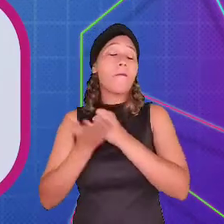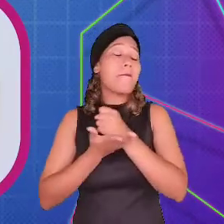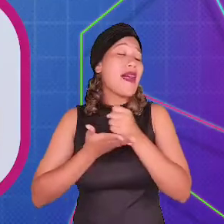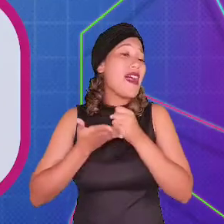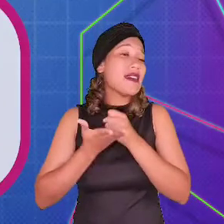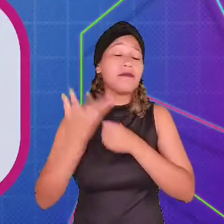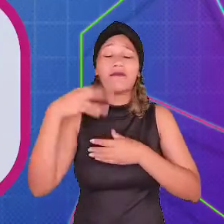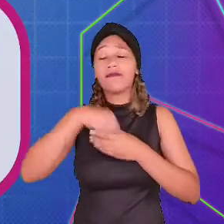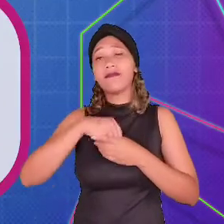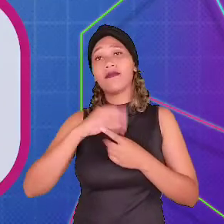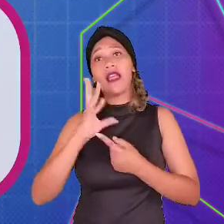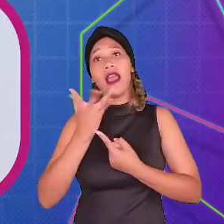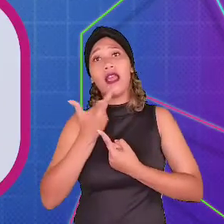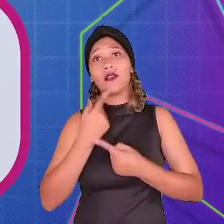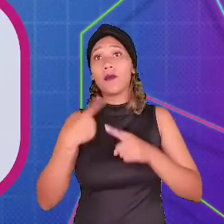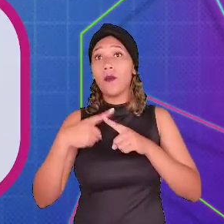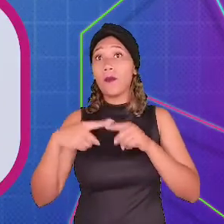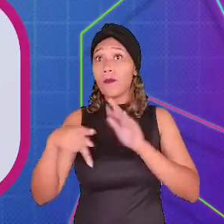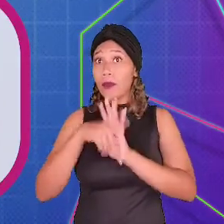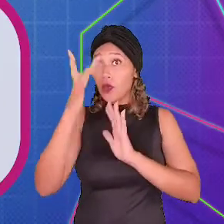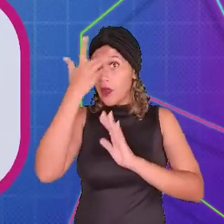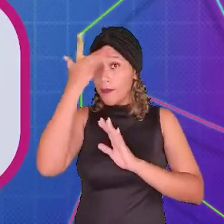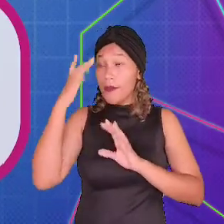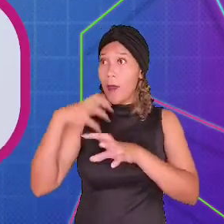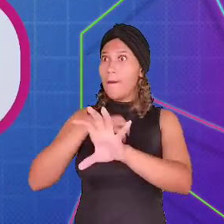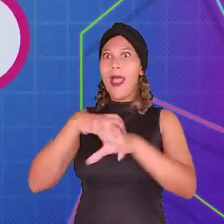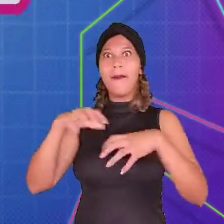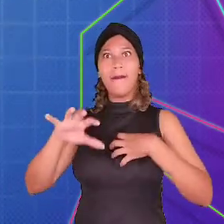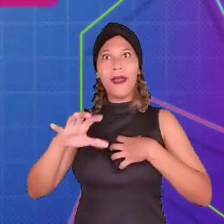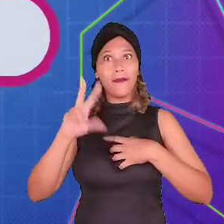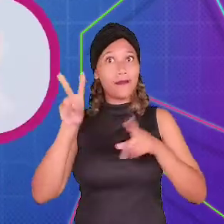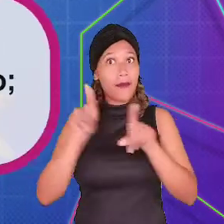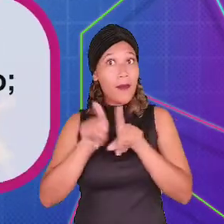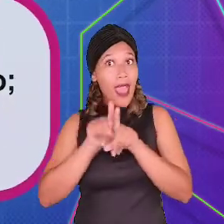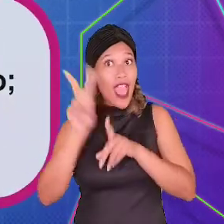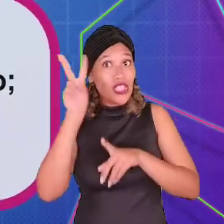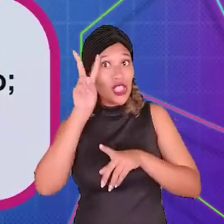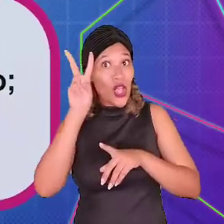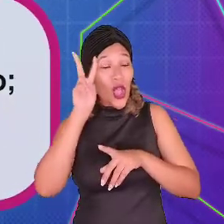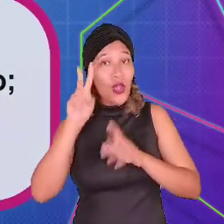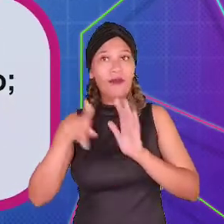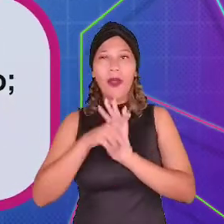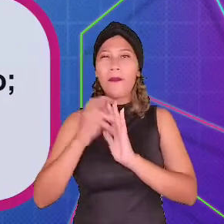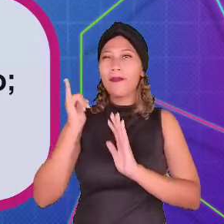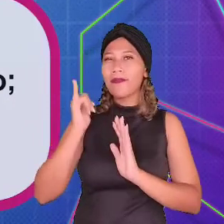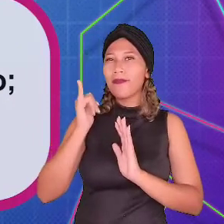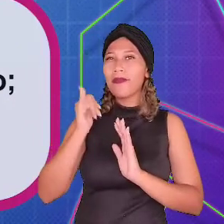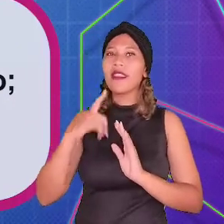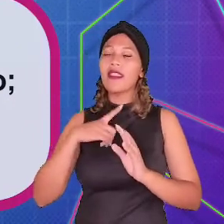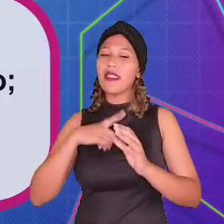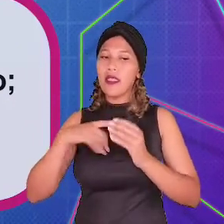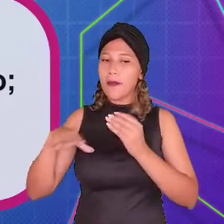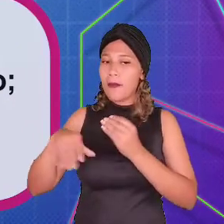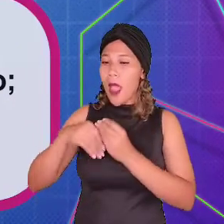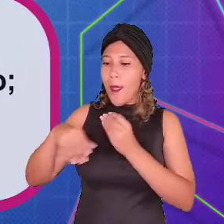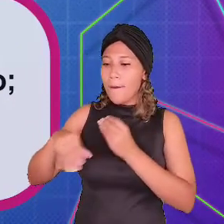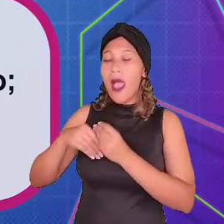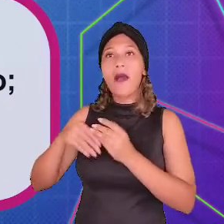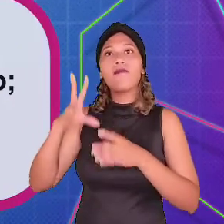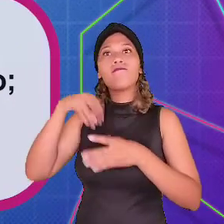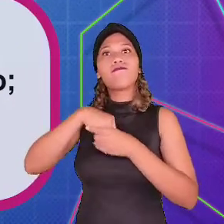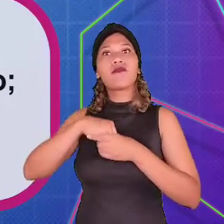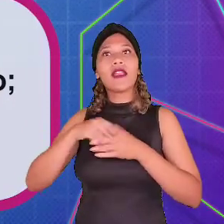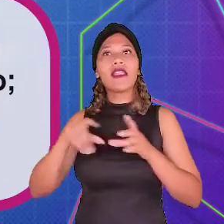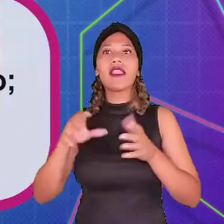básicas da arte, já que o espectador se identifica com ela. A história e narração também reforçam o envolvimento do